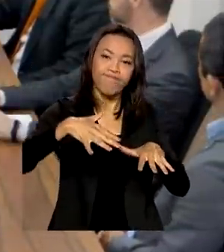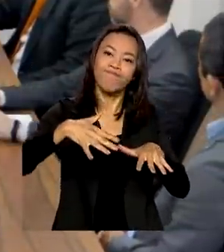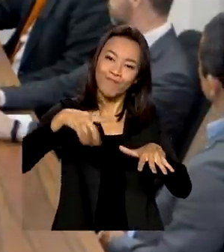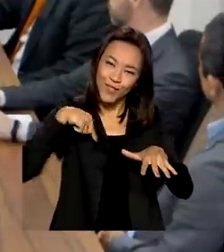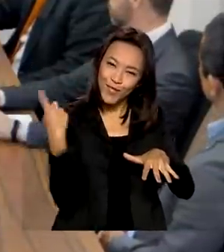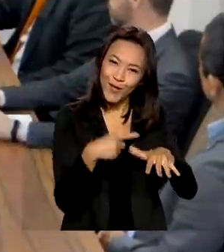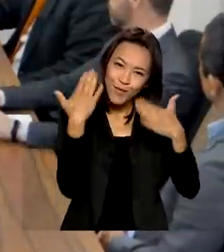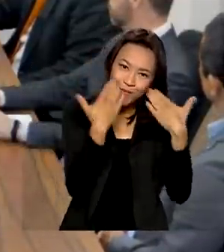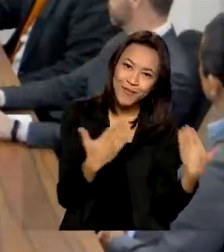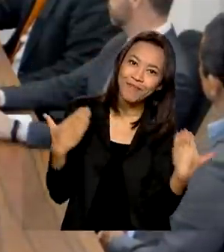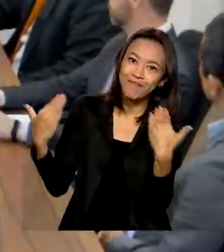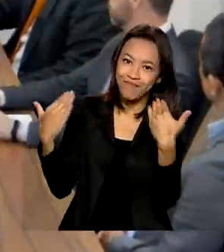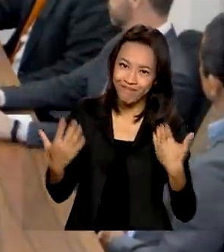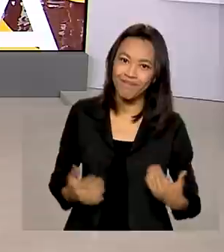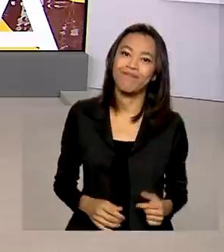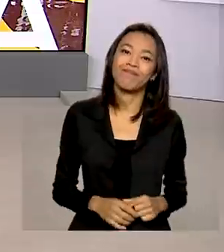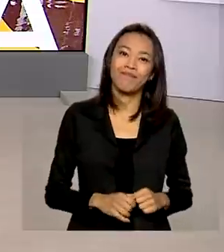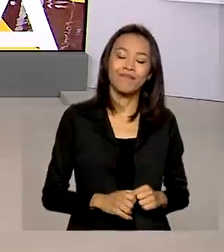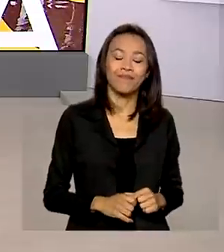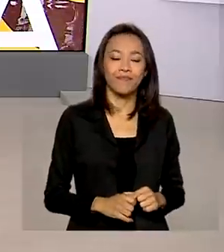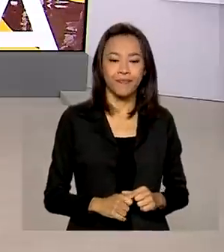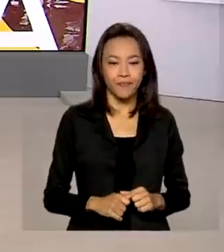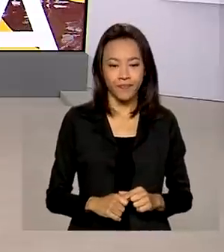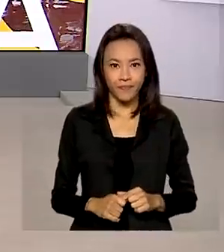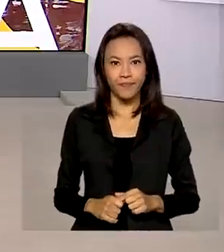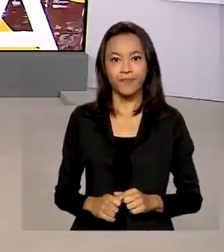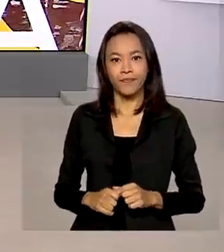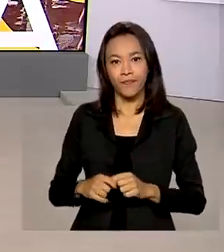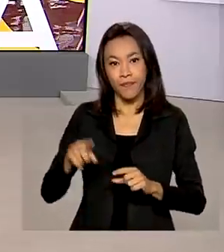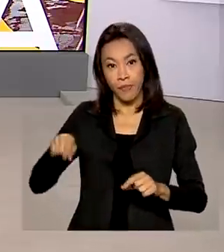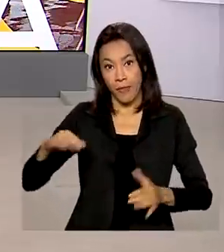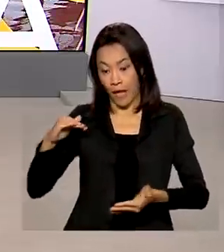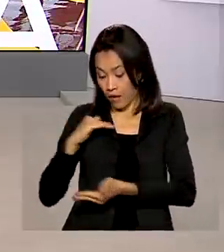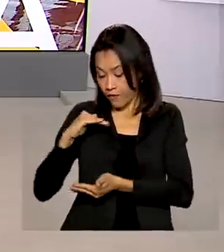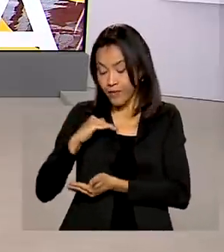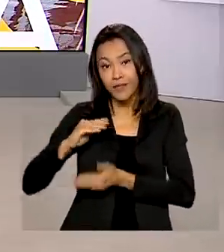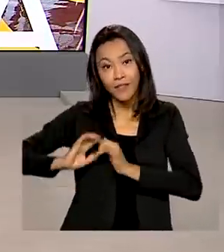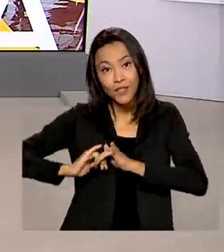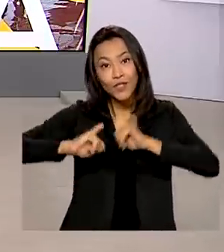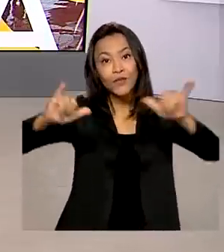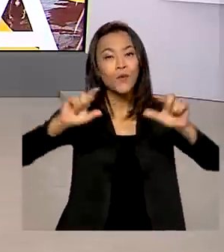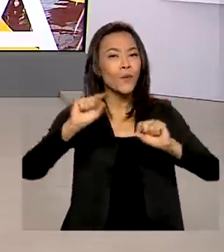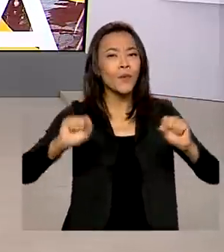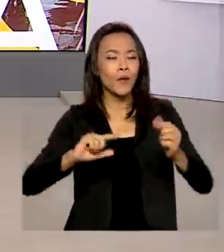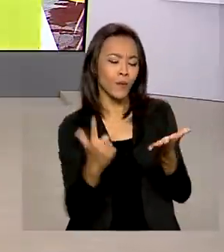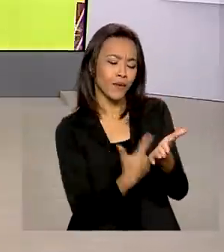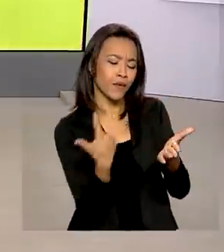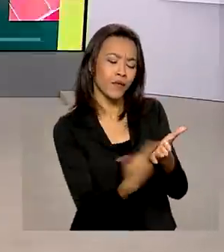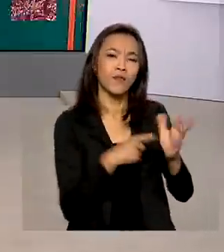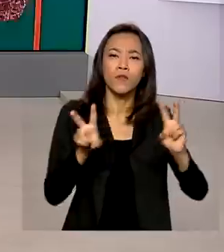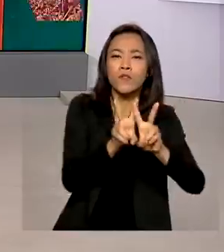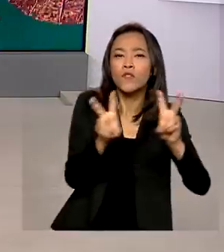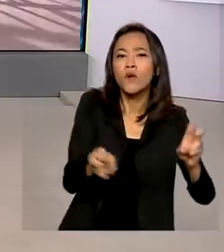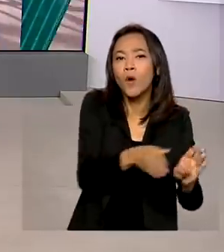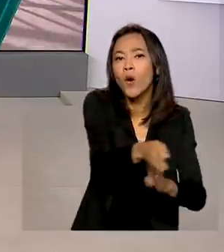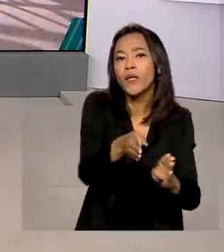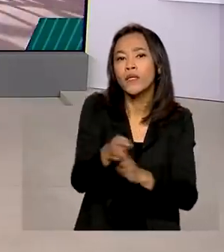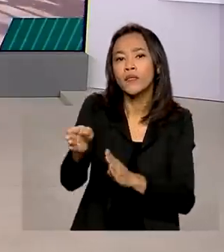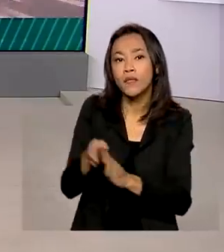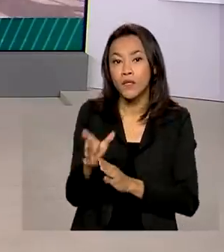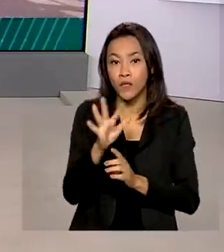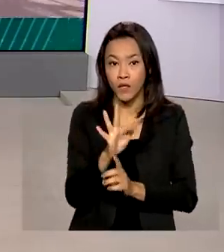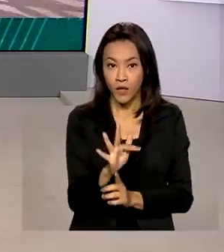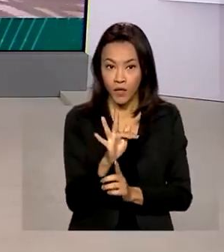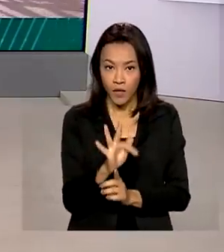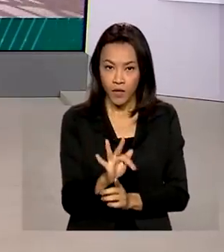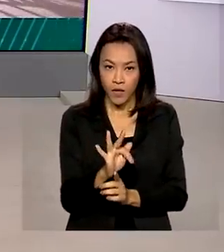estamos apresentando. A Anvisa lançou na internet uma cartilha com orientações sobre produtos fitoterápicos e